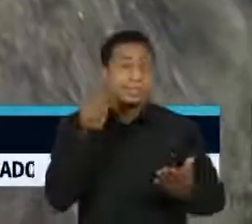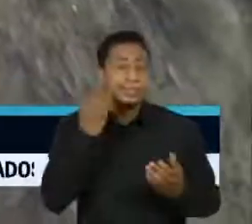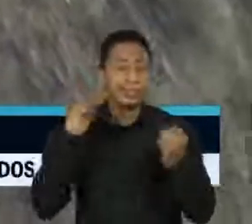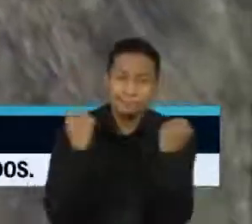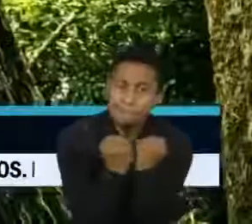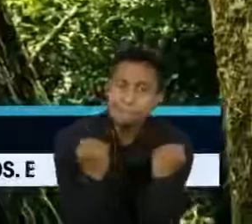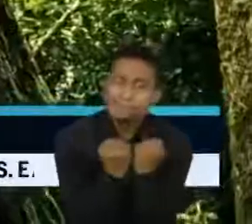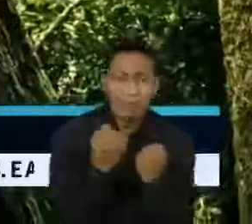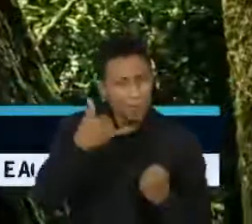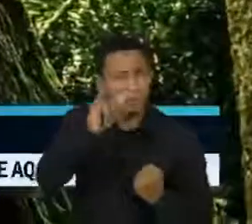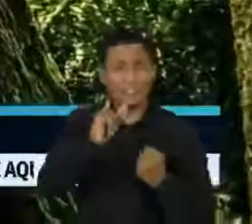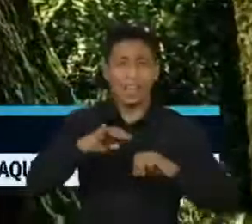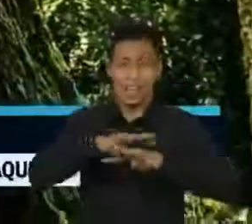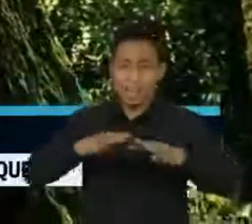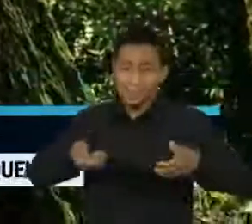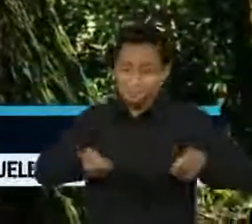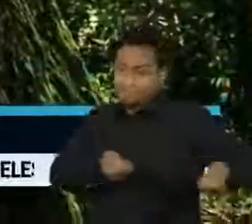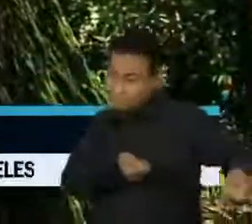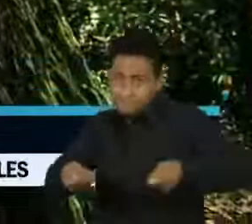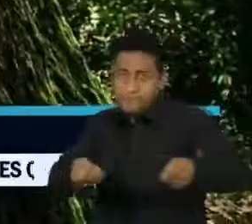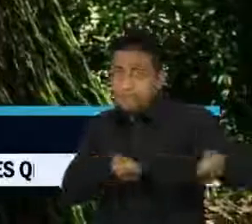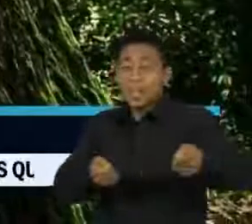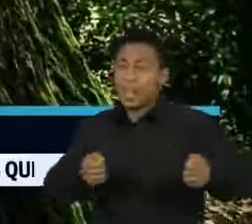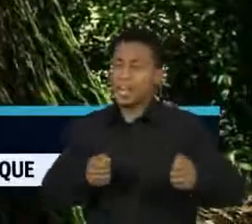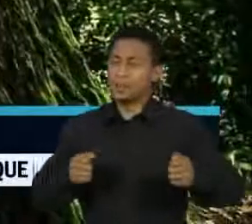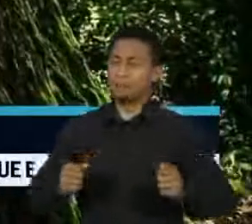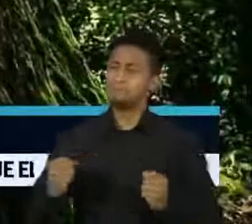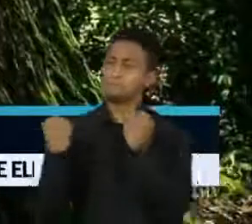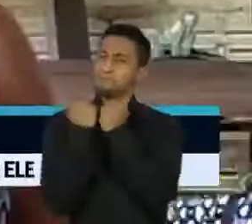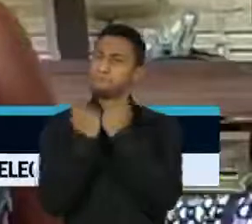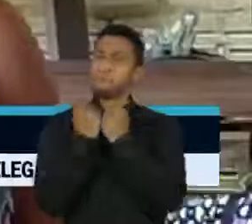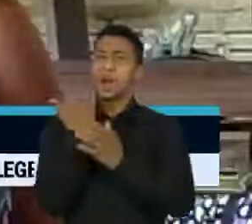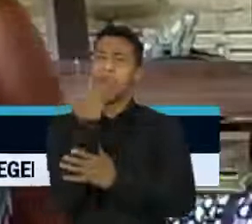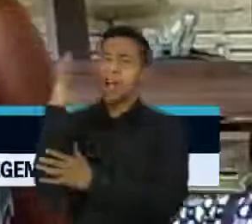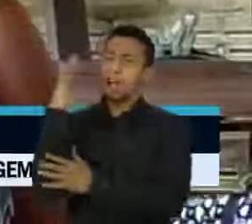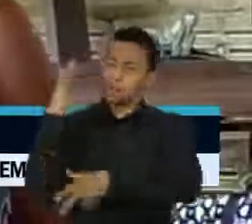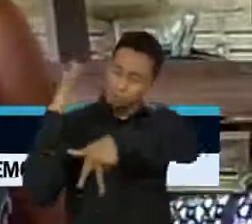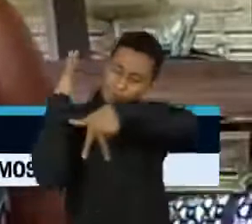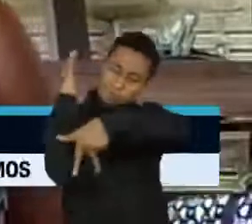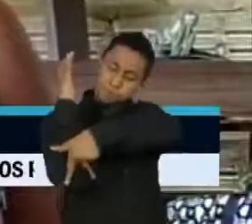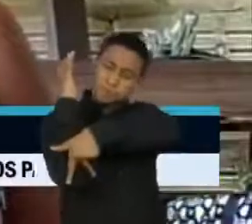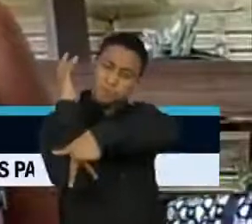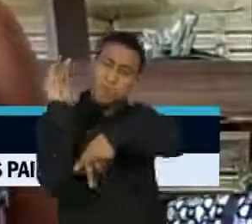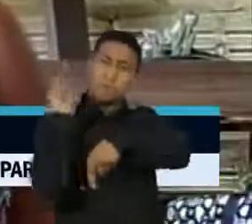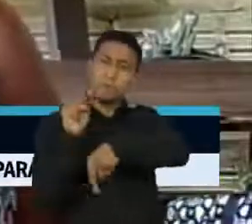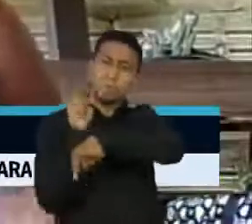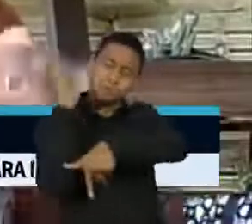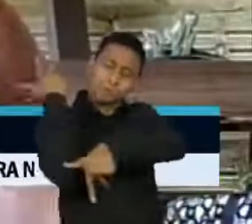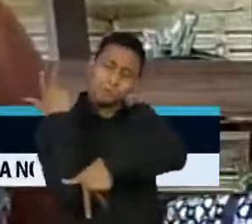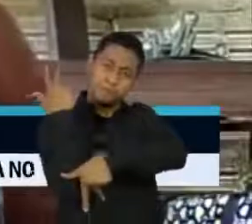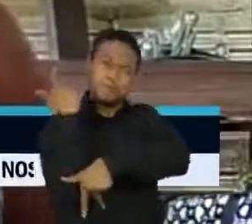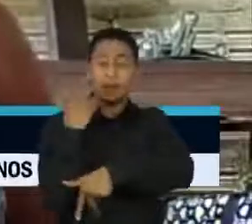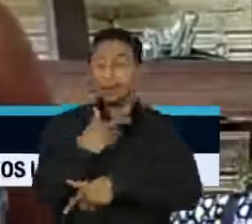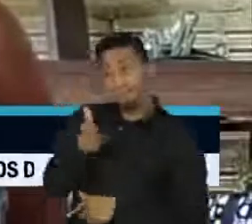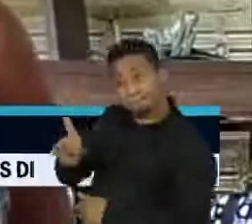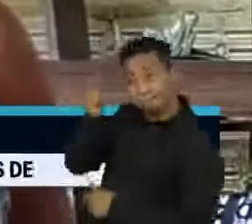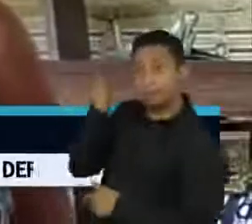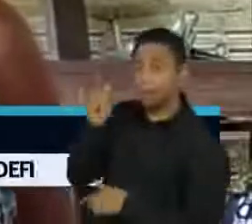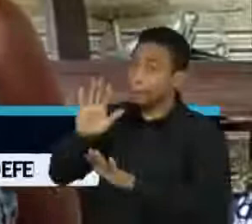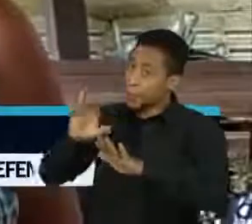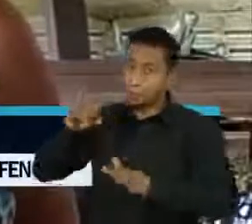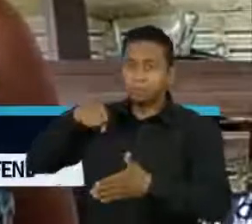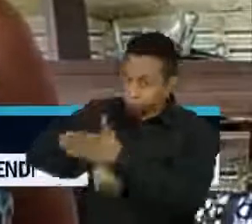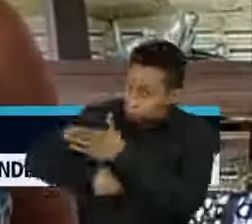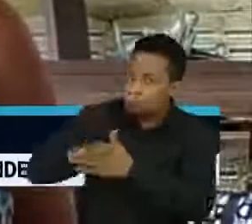de madeira no Pará. Mesmo assim, ela não desiste de lutar. Nunca houve uma investigação nem sobre